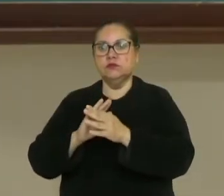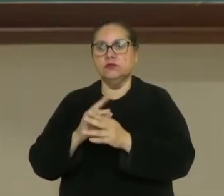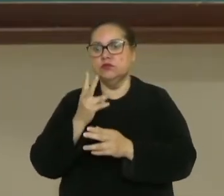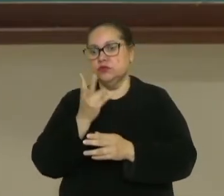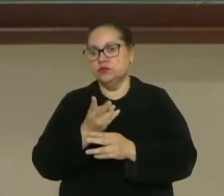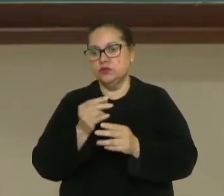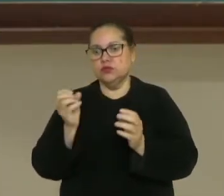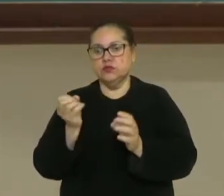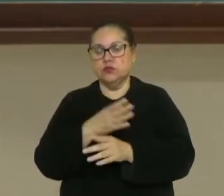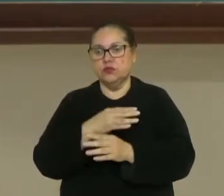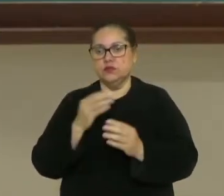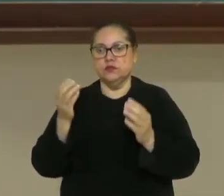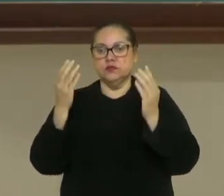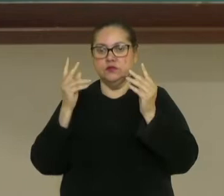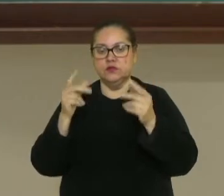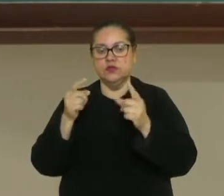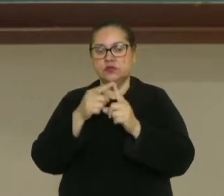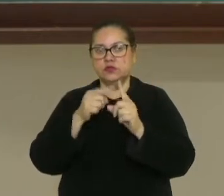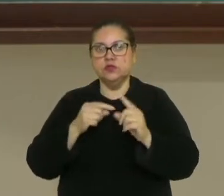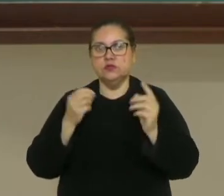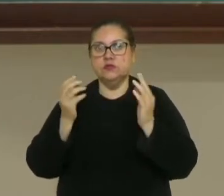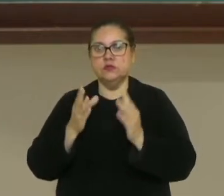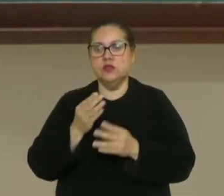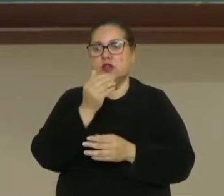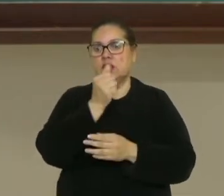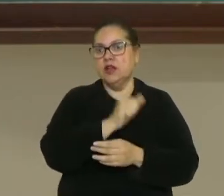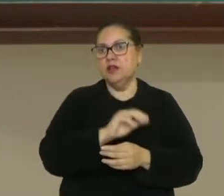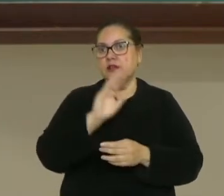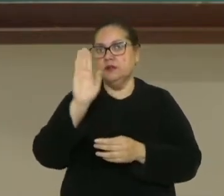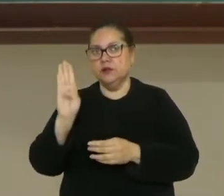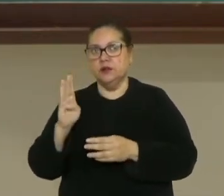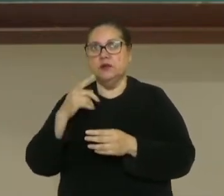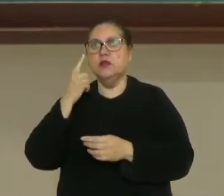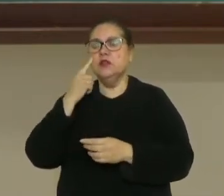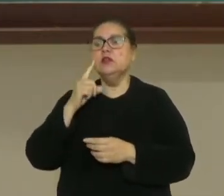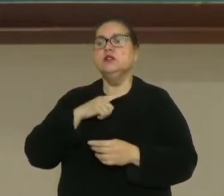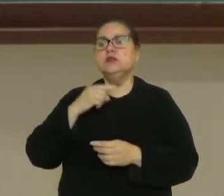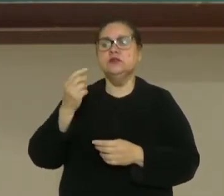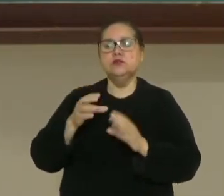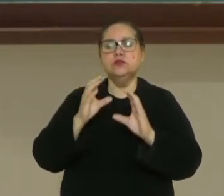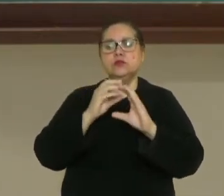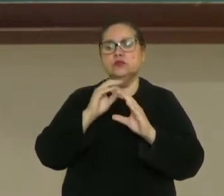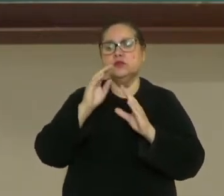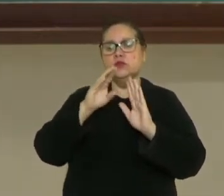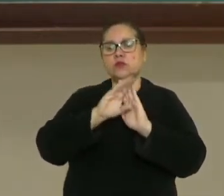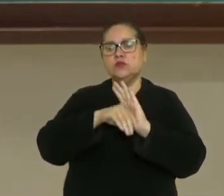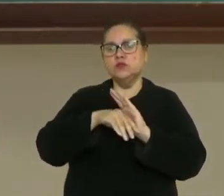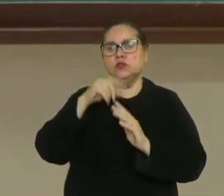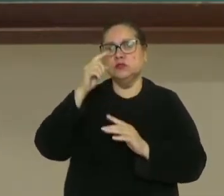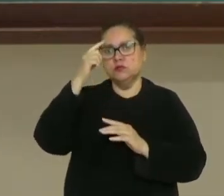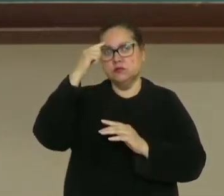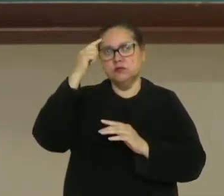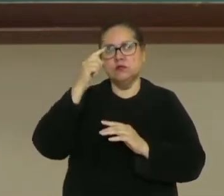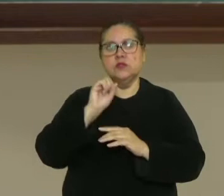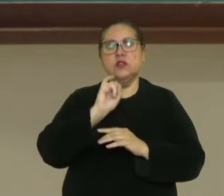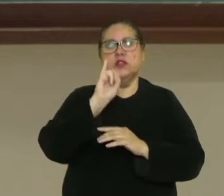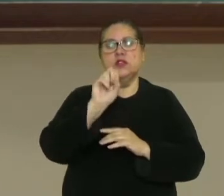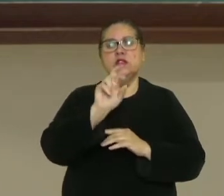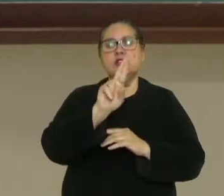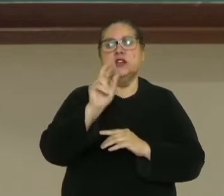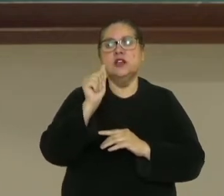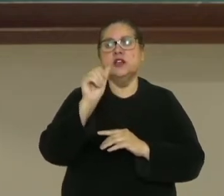novas espécies, como por exemplo ali espécie A e espécie B. Temos um conceito interessante chamado irradiação